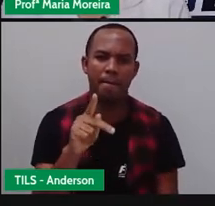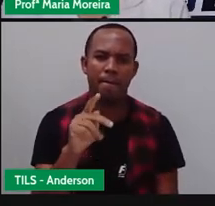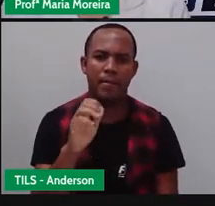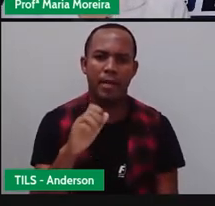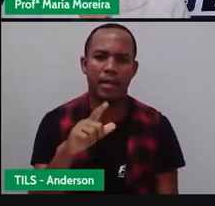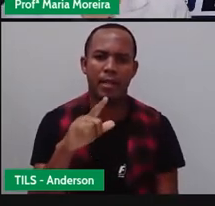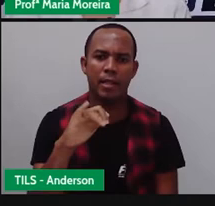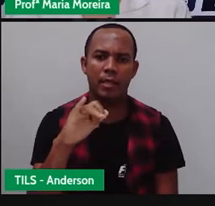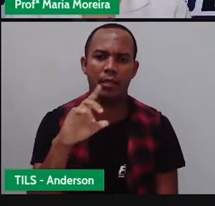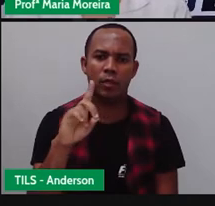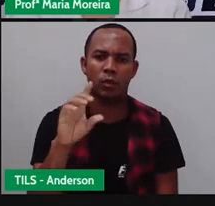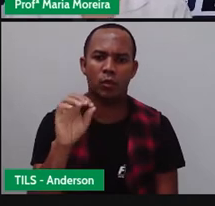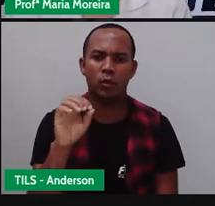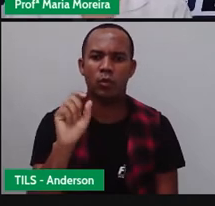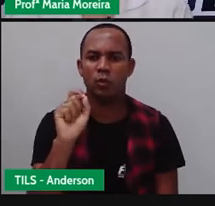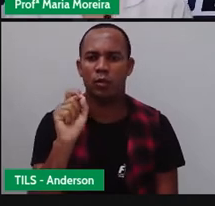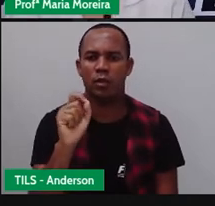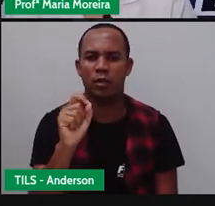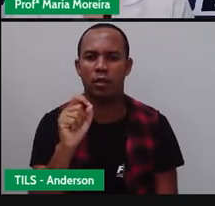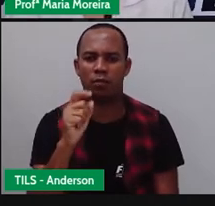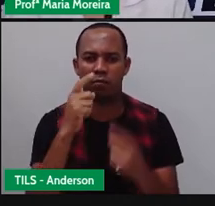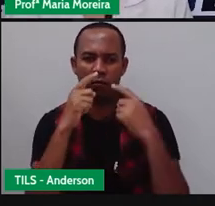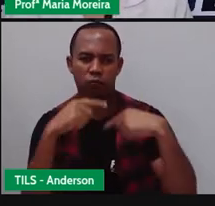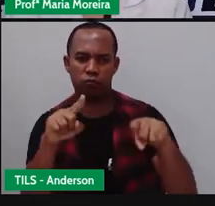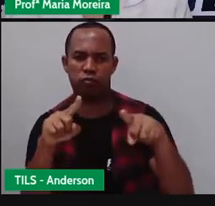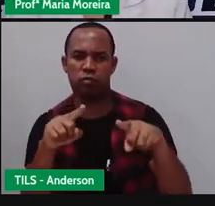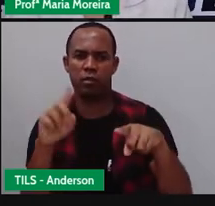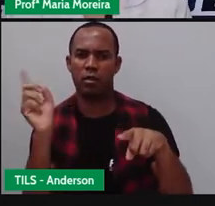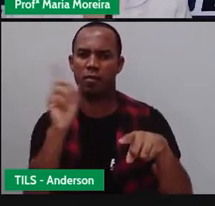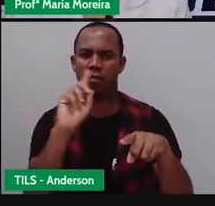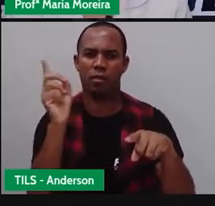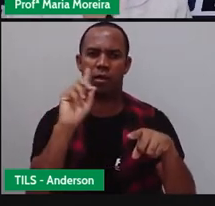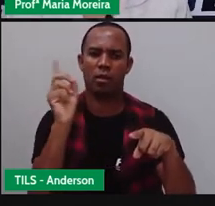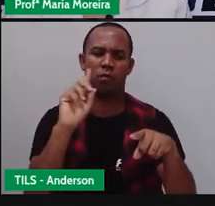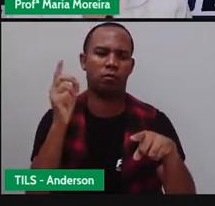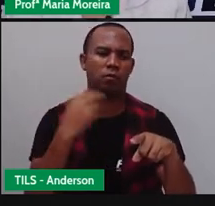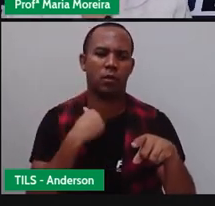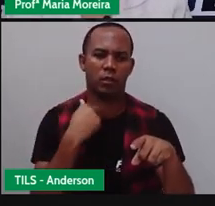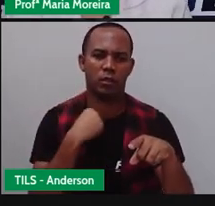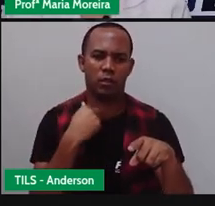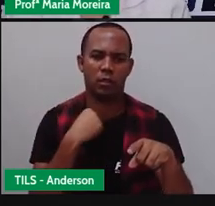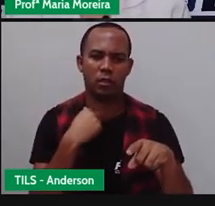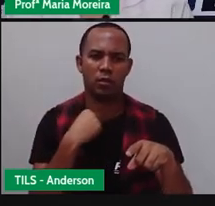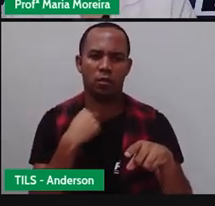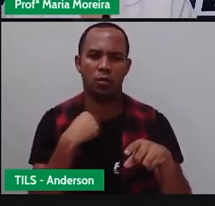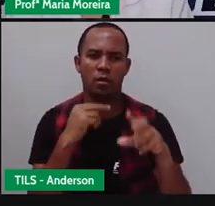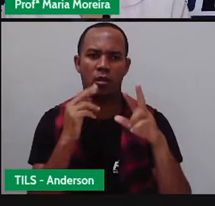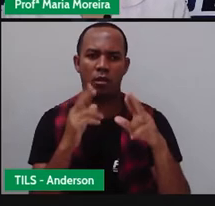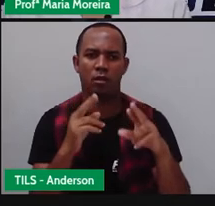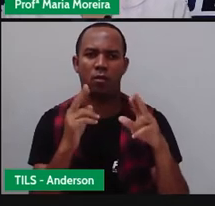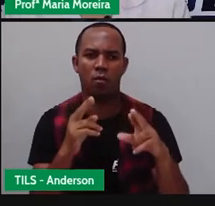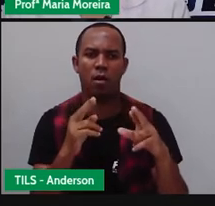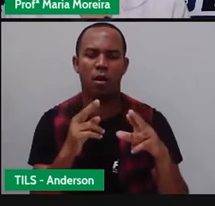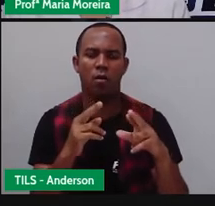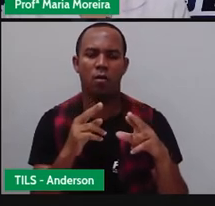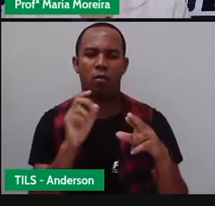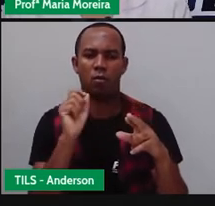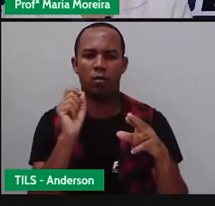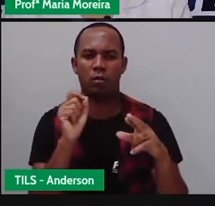Não tem que ser ofensivo. Porque a partir do momento que o apelido, ele é ofensivo, né? Ele passa a ser o quê? Bullying.